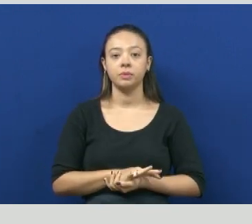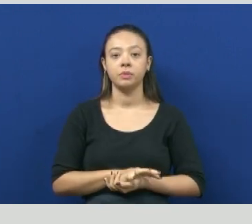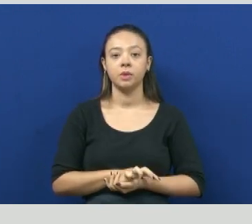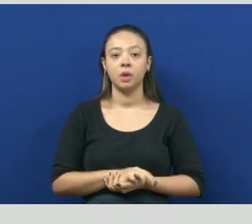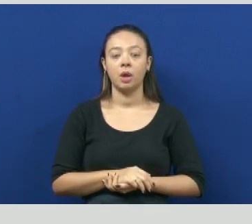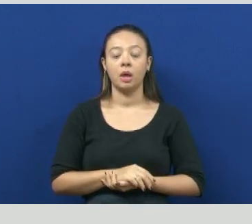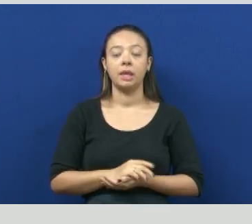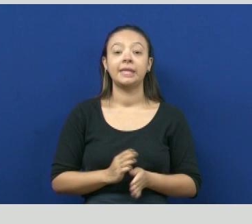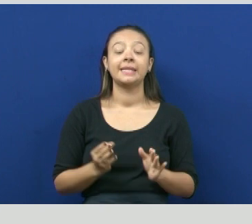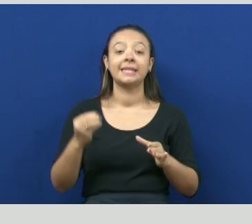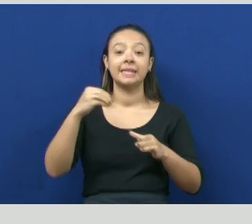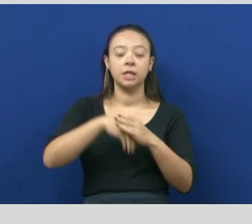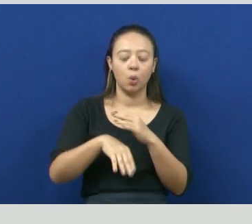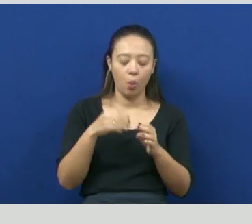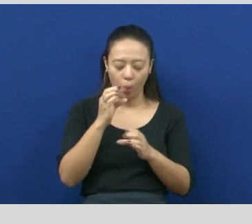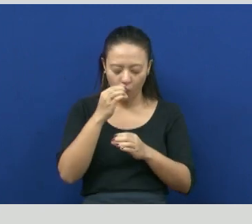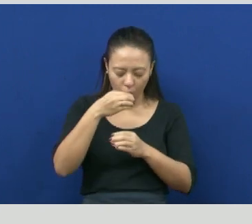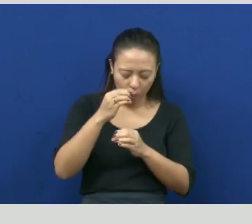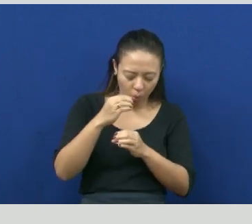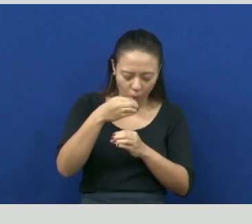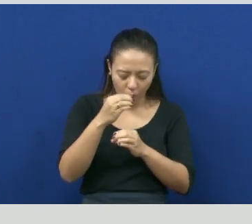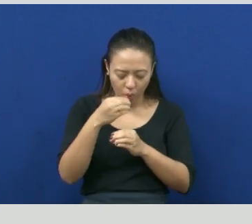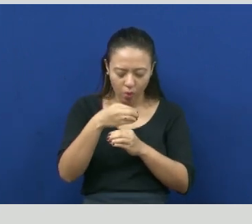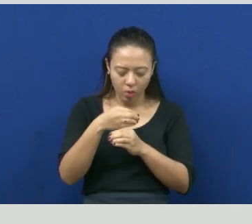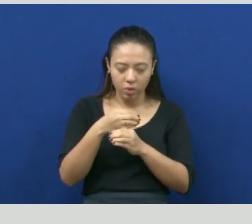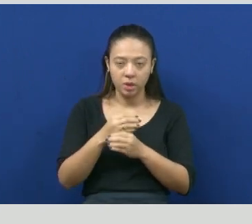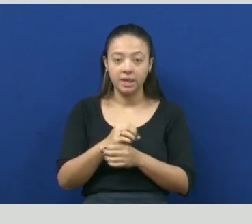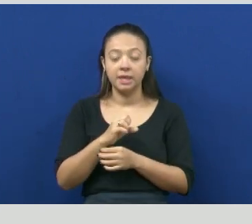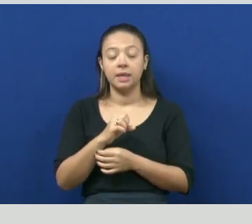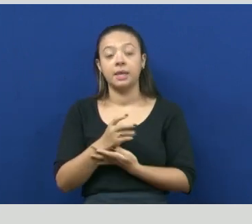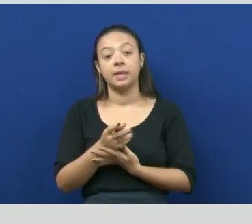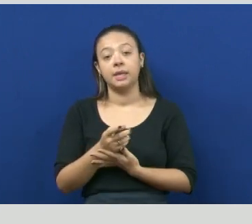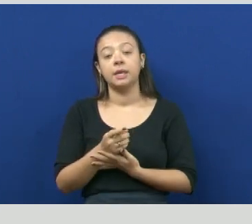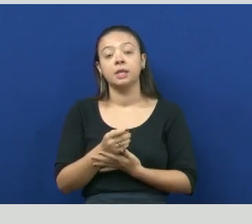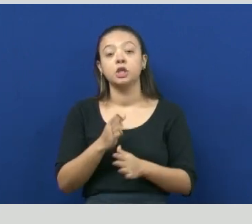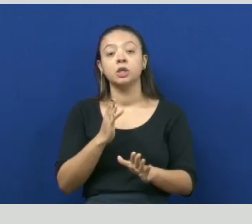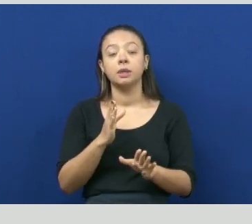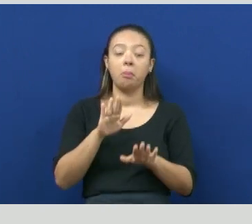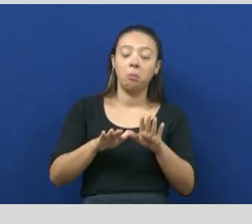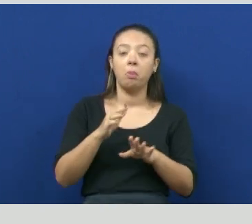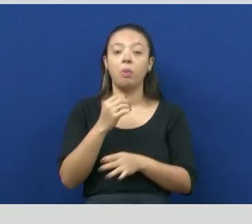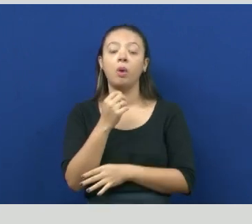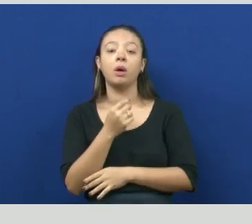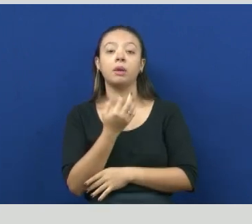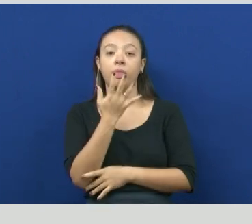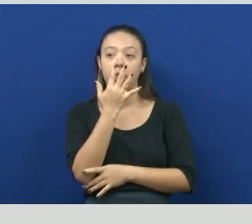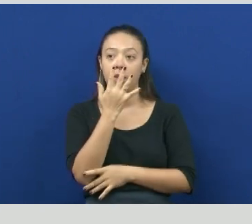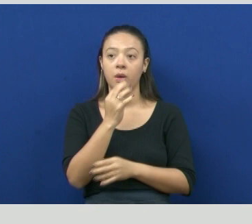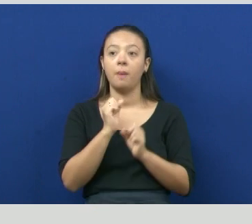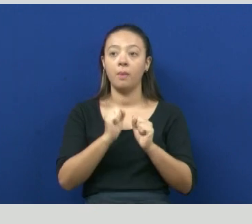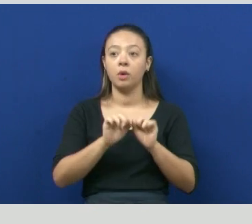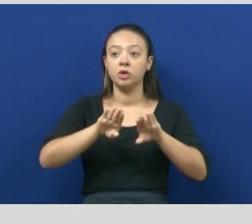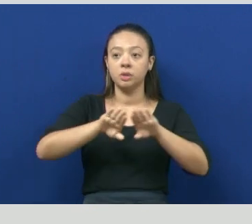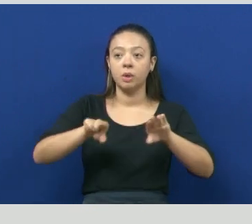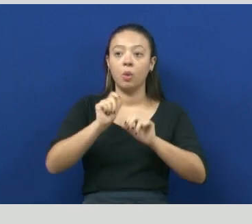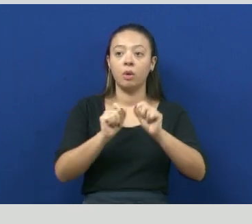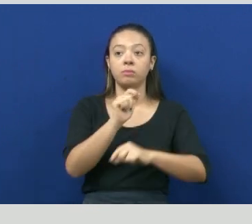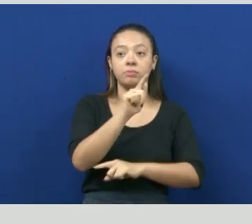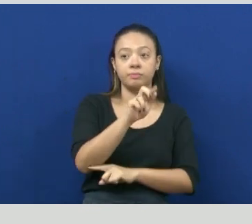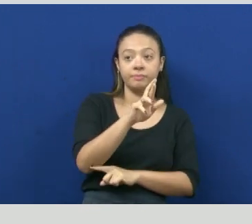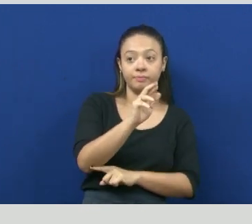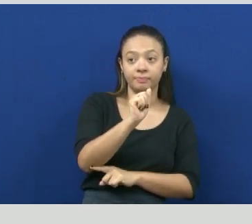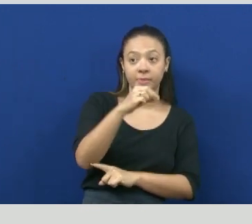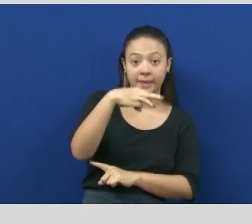laboratório, como ela se comporta frente a uma coloração, ela se divide em gram-positivas e gram-negativas.